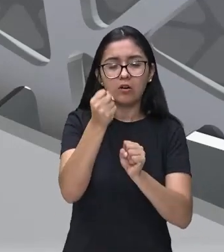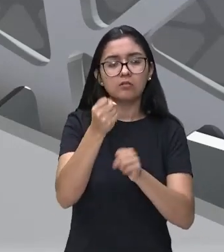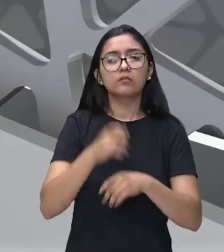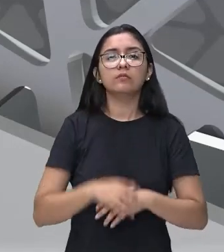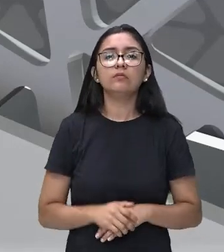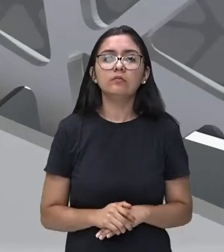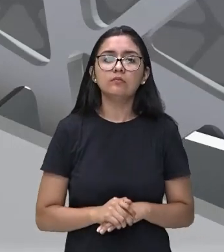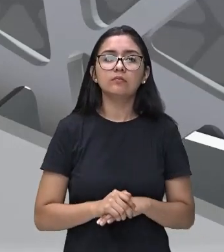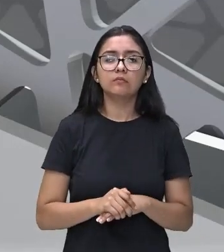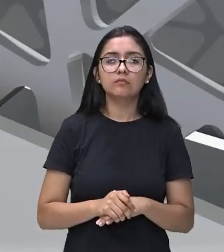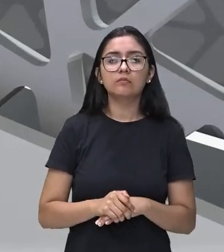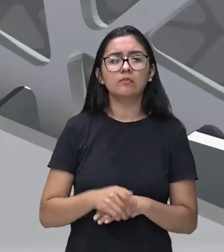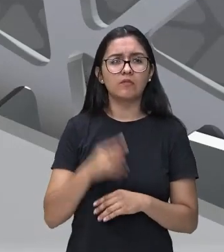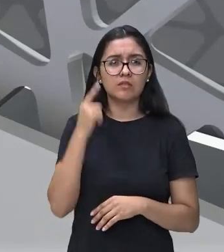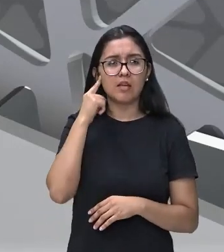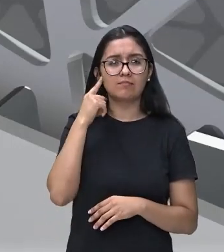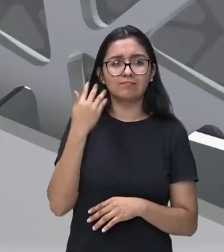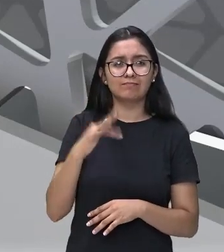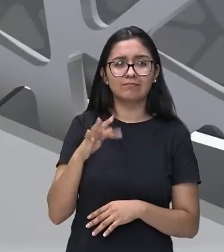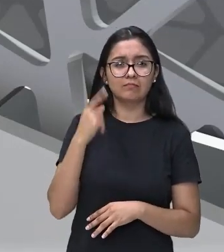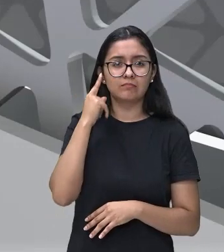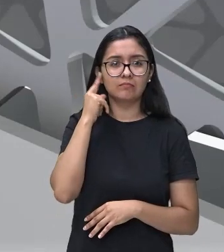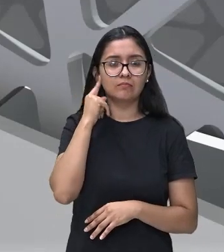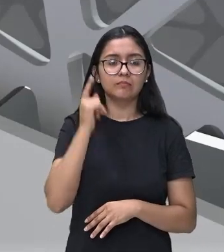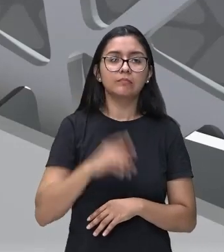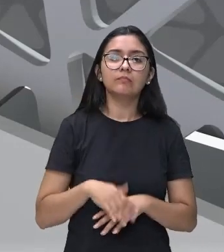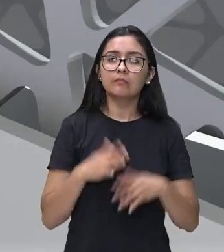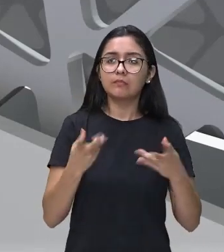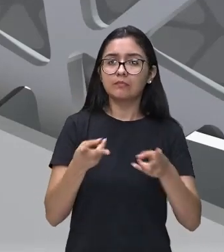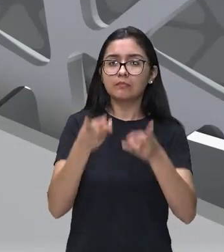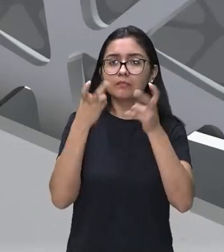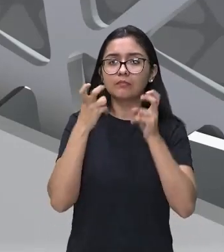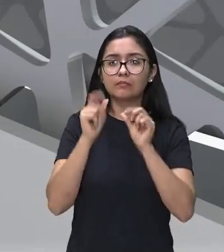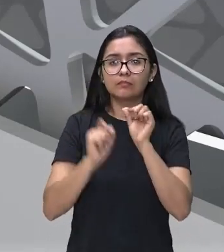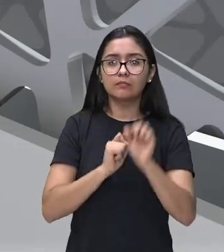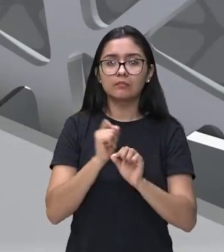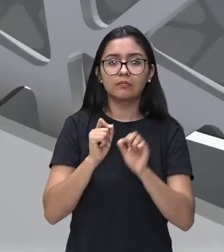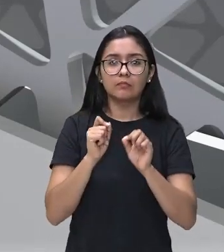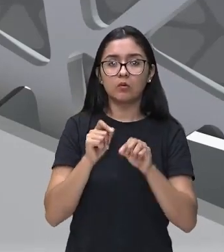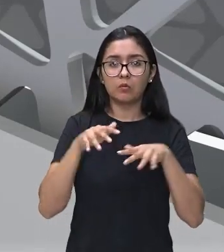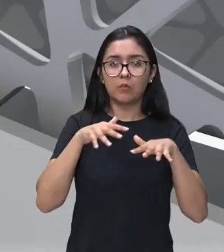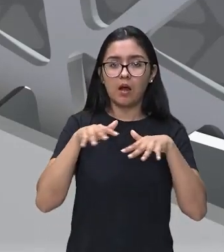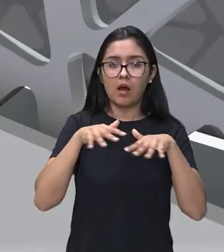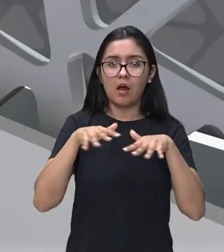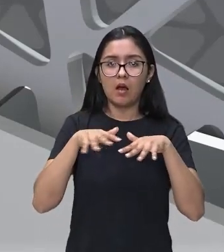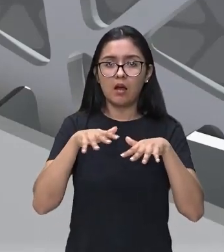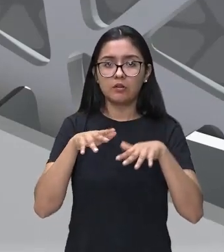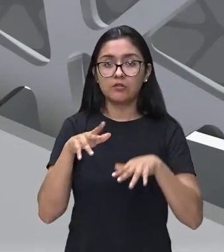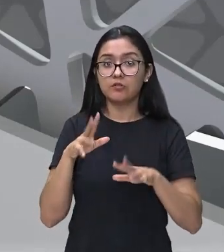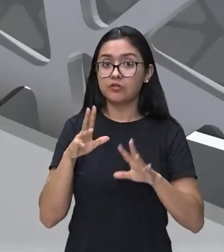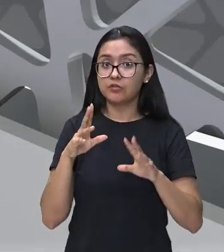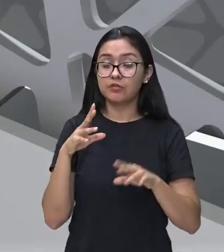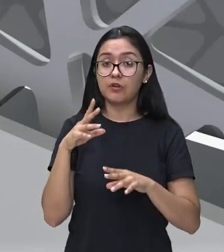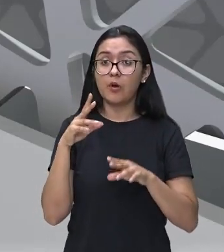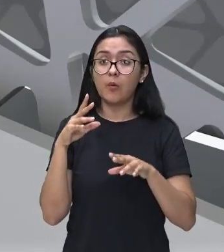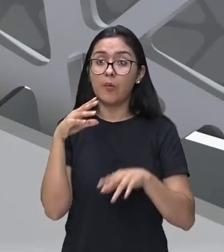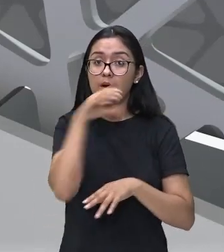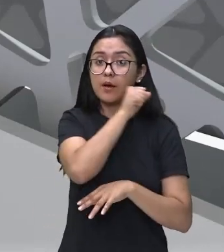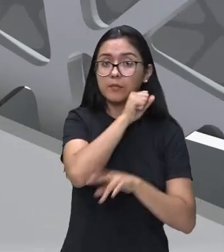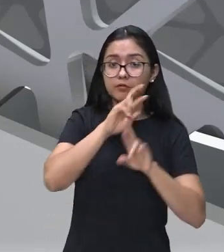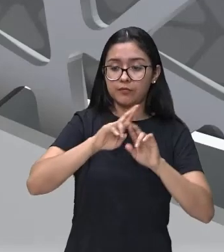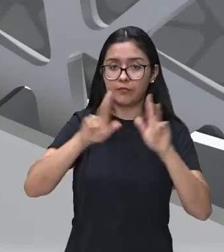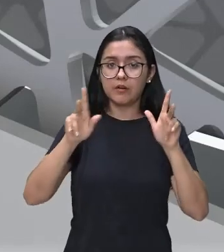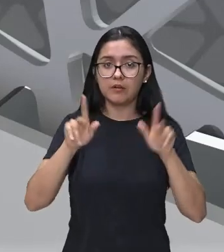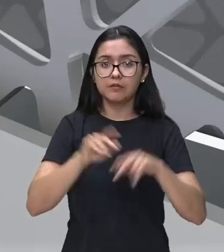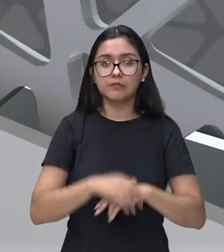até a agredir os nossos ouvidos, então vocês perceberam aí que as vibrações do som agudo, elas são rápidas,